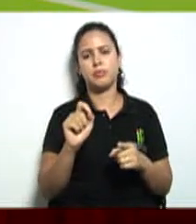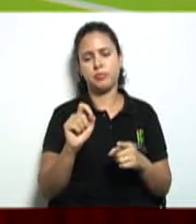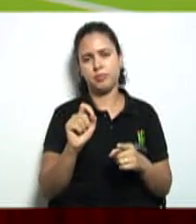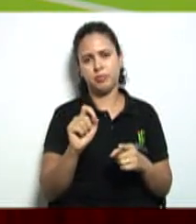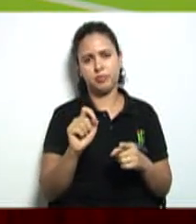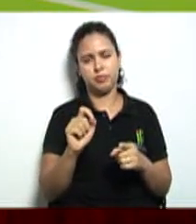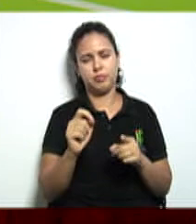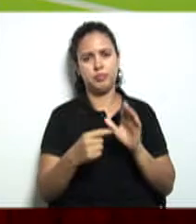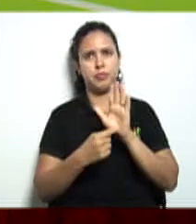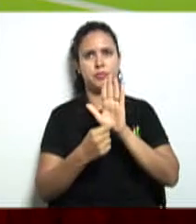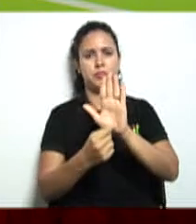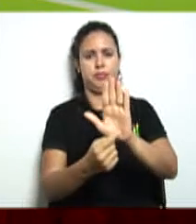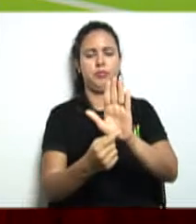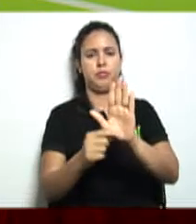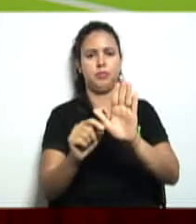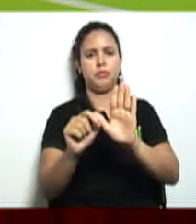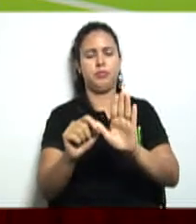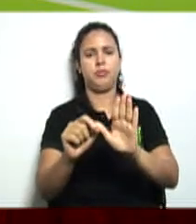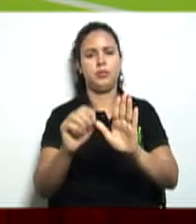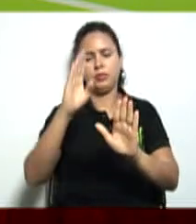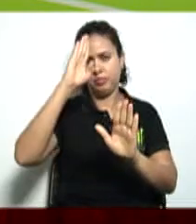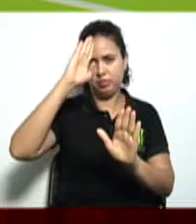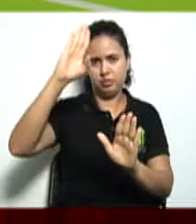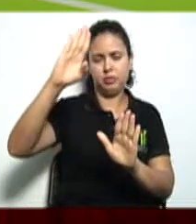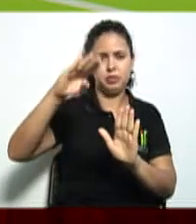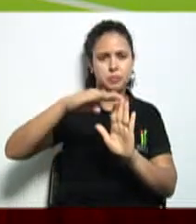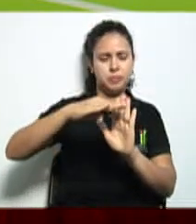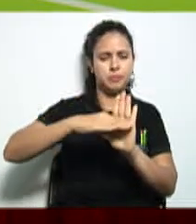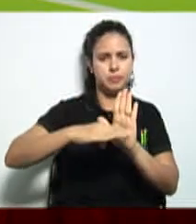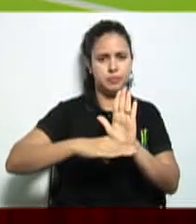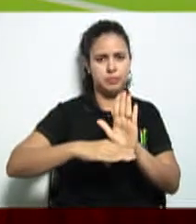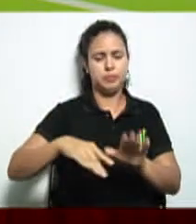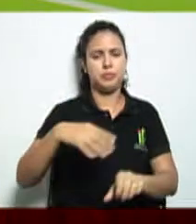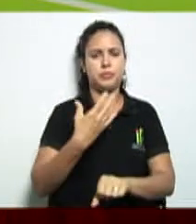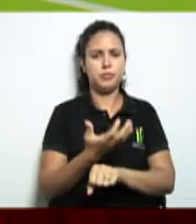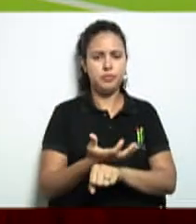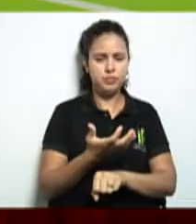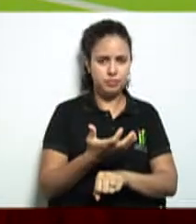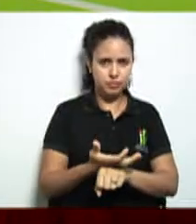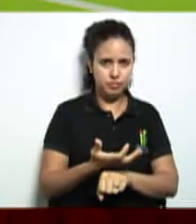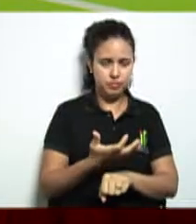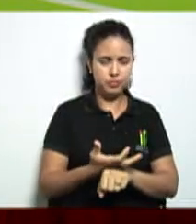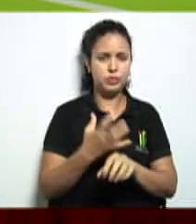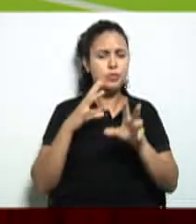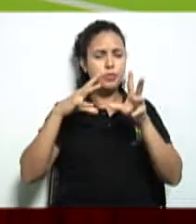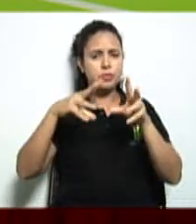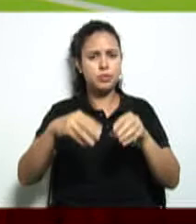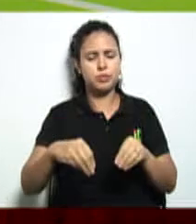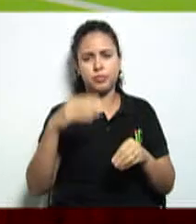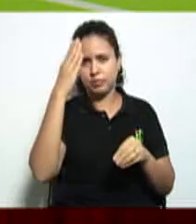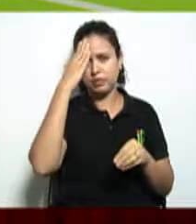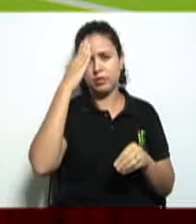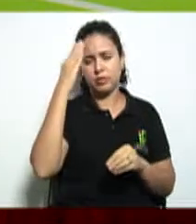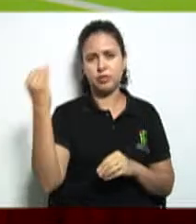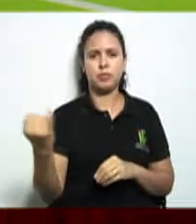vocês os principais pontos da disciplina os principais pontos tudo que a gente acha que é mais importante que é o que dá